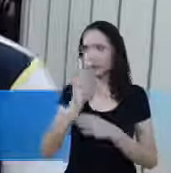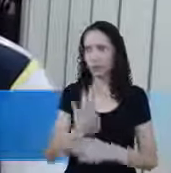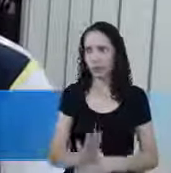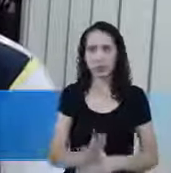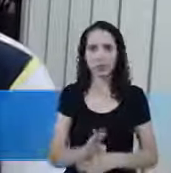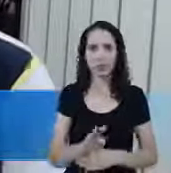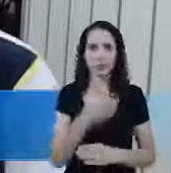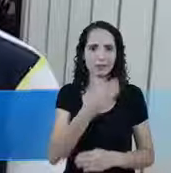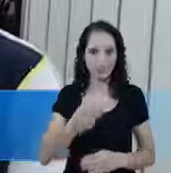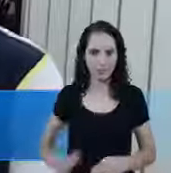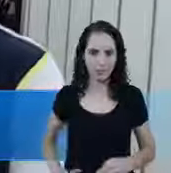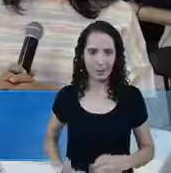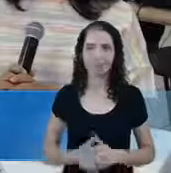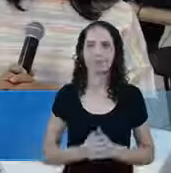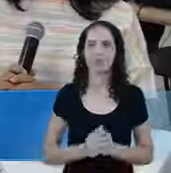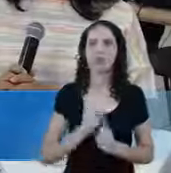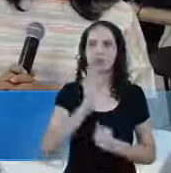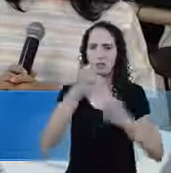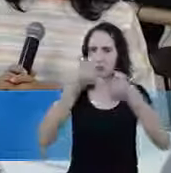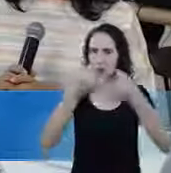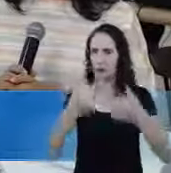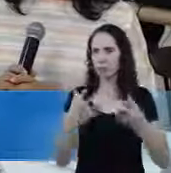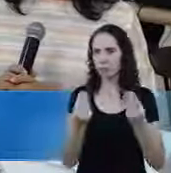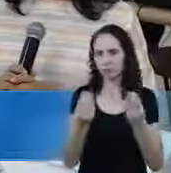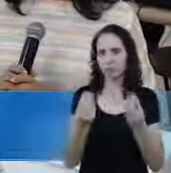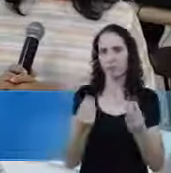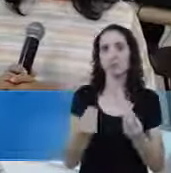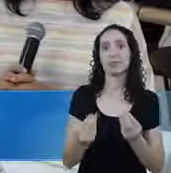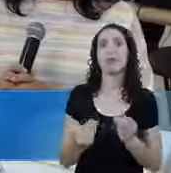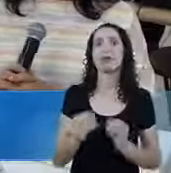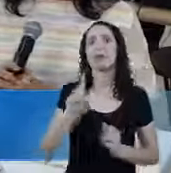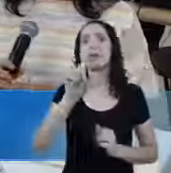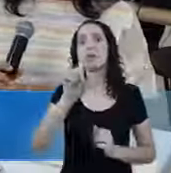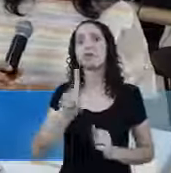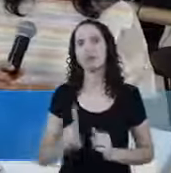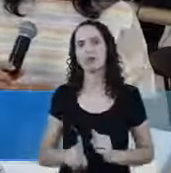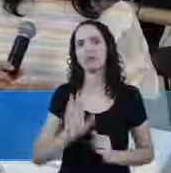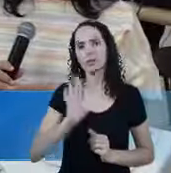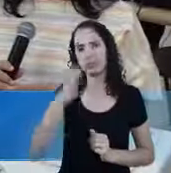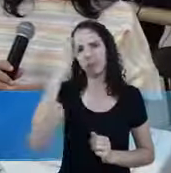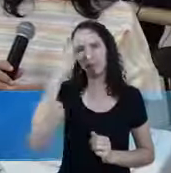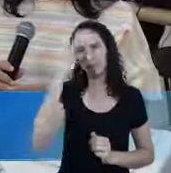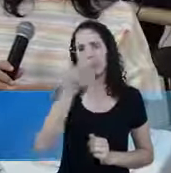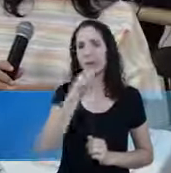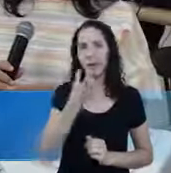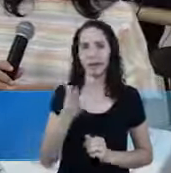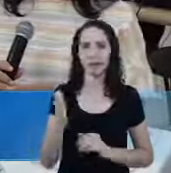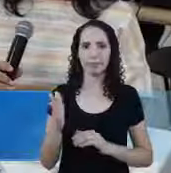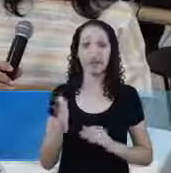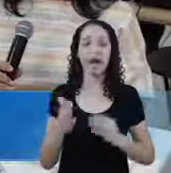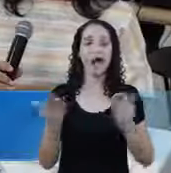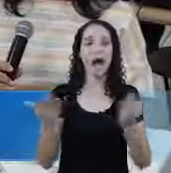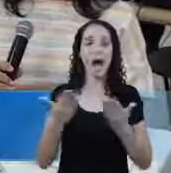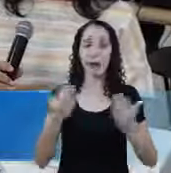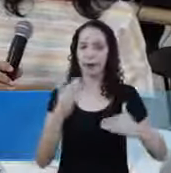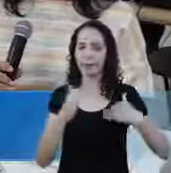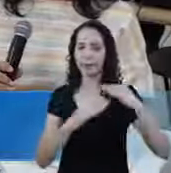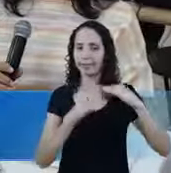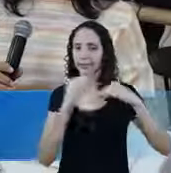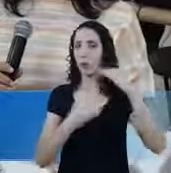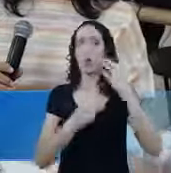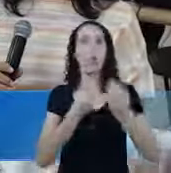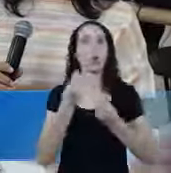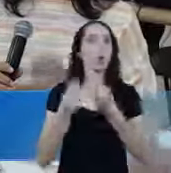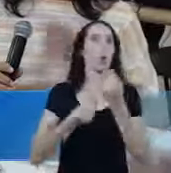tudo ou tudo? É, assim O direito das pessoas a gente abordou bem aqui Agora a questão de procedimento mesmo É que é algo que